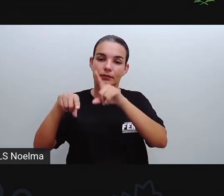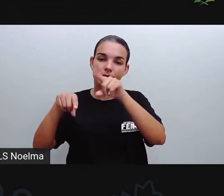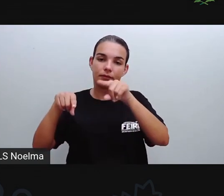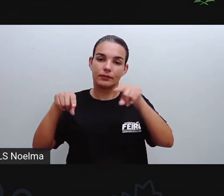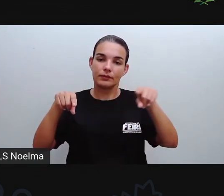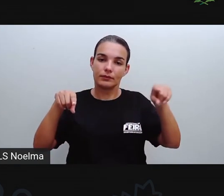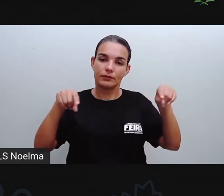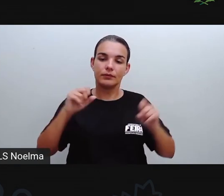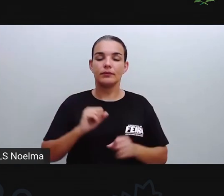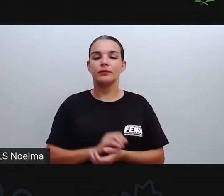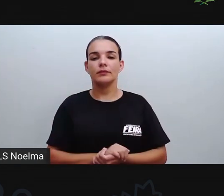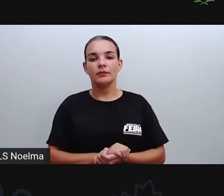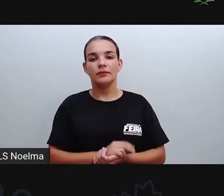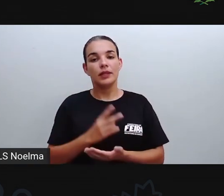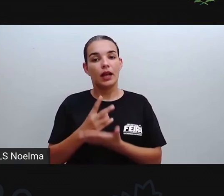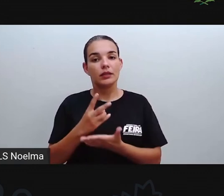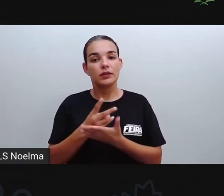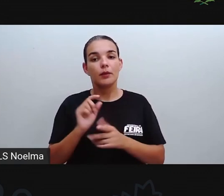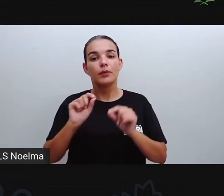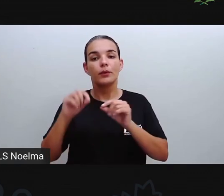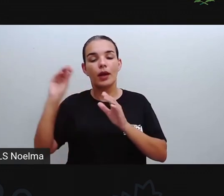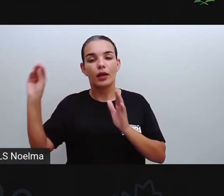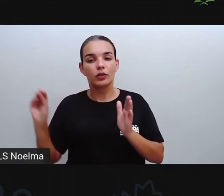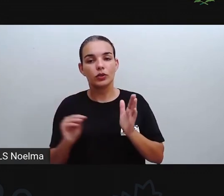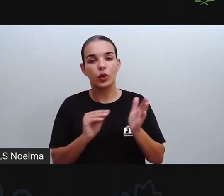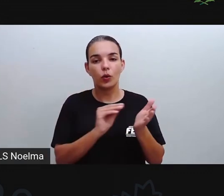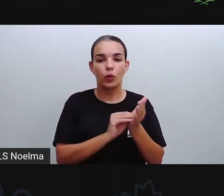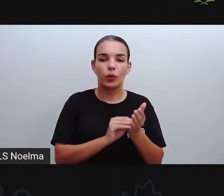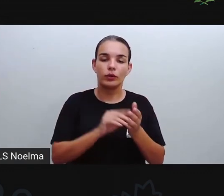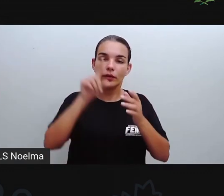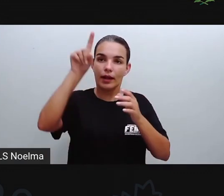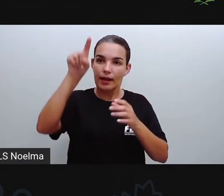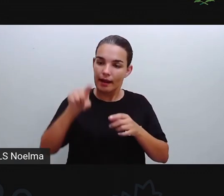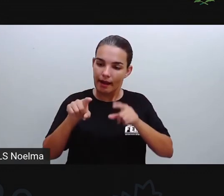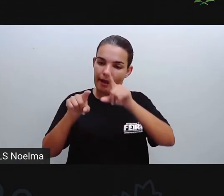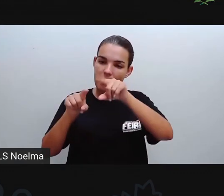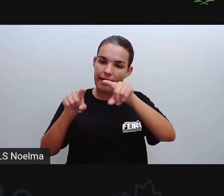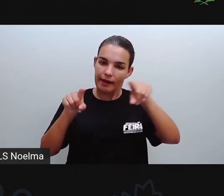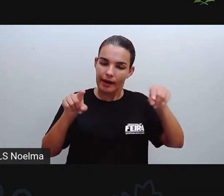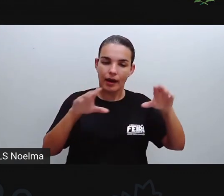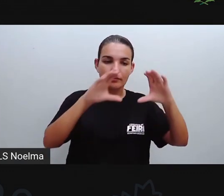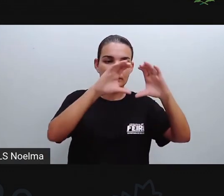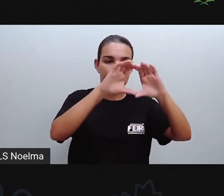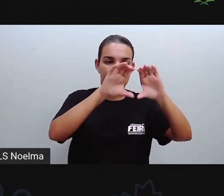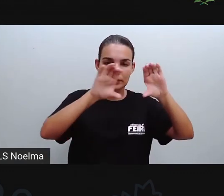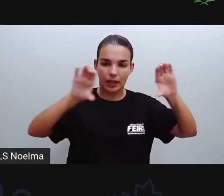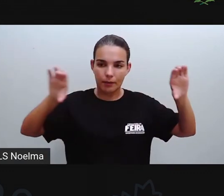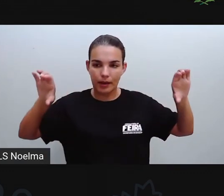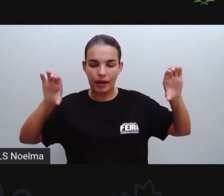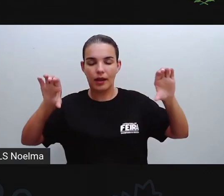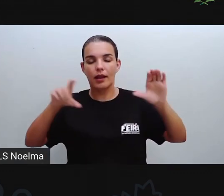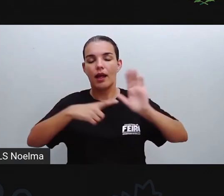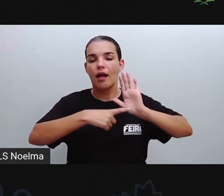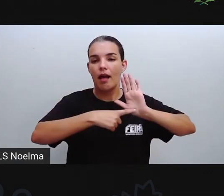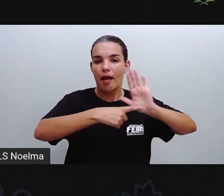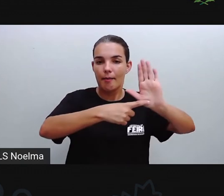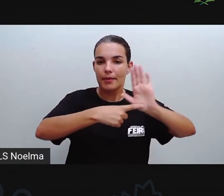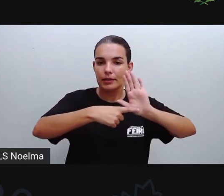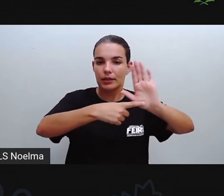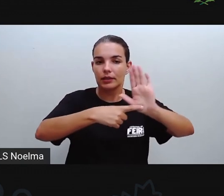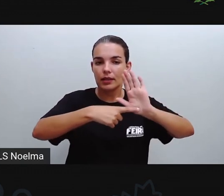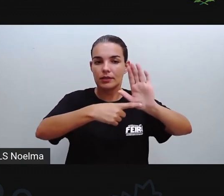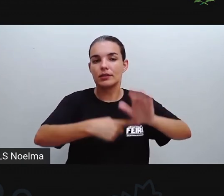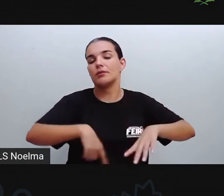infográficos que geralmente eles vão incluir aí o quê? Os gráficos, tabelas, as representações pictóricas, né?